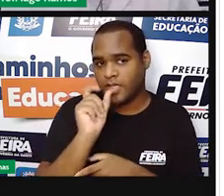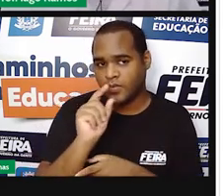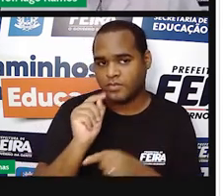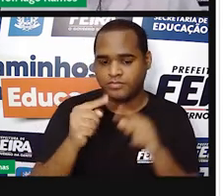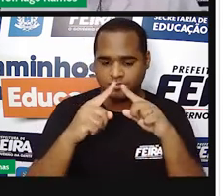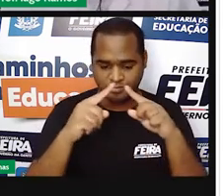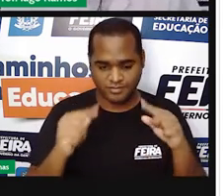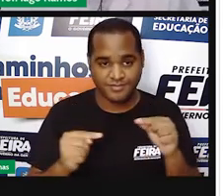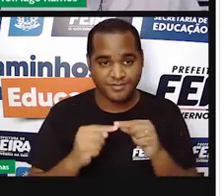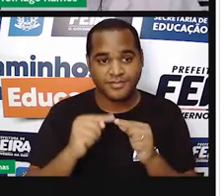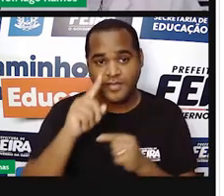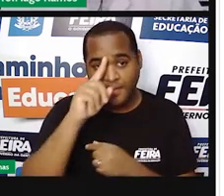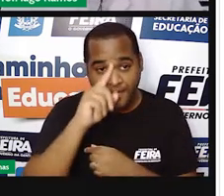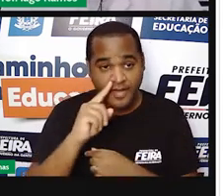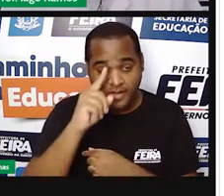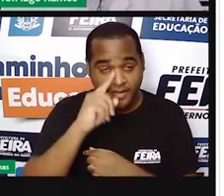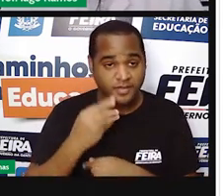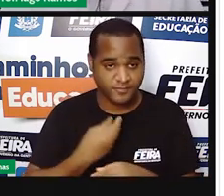losango amarelo